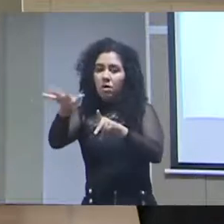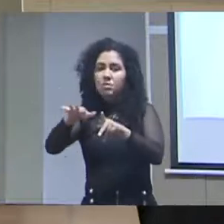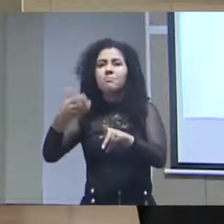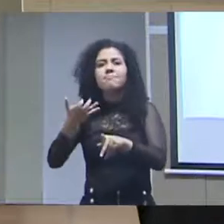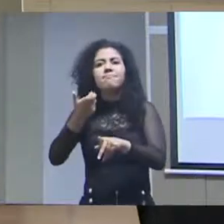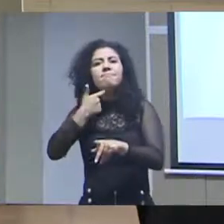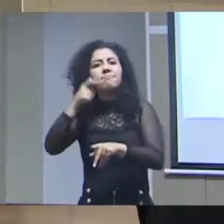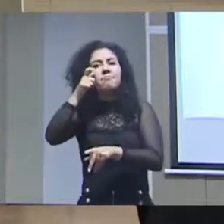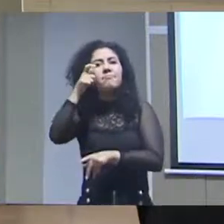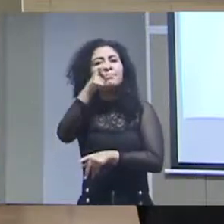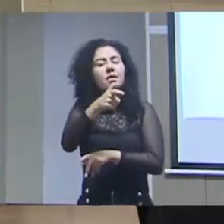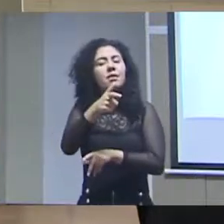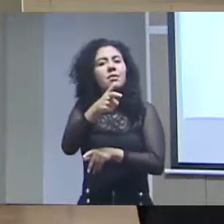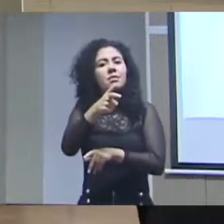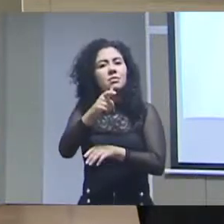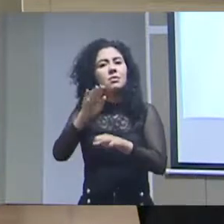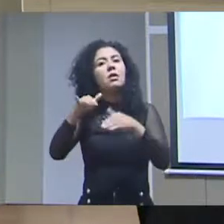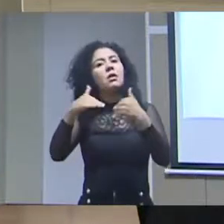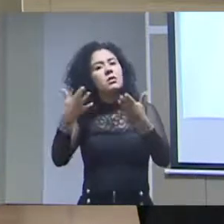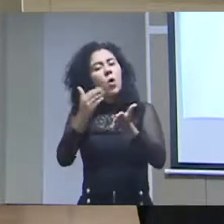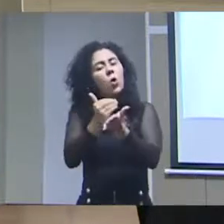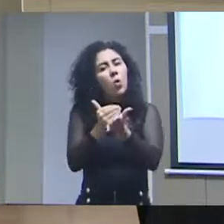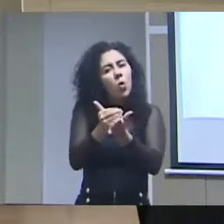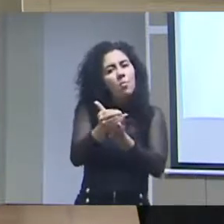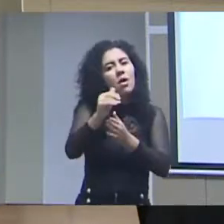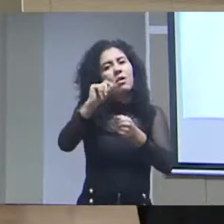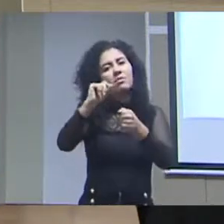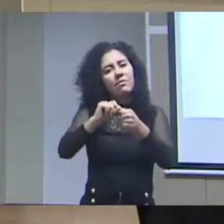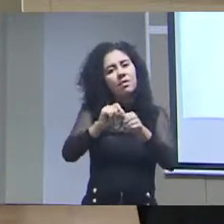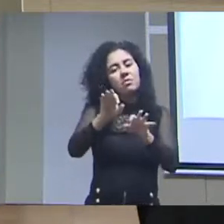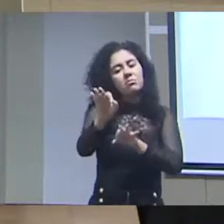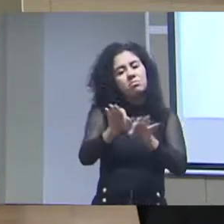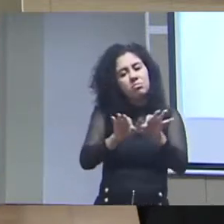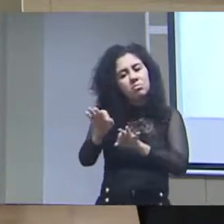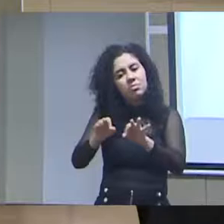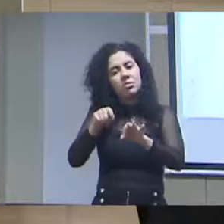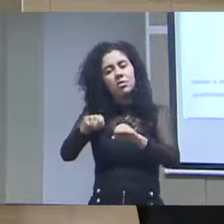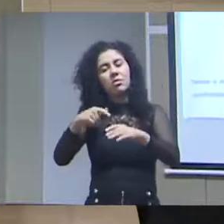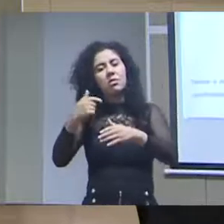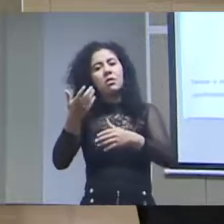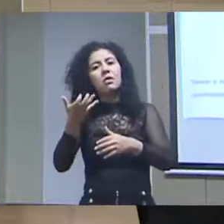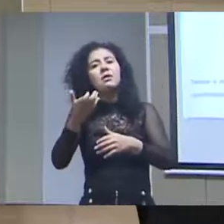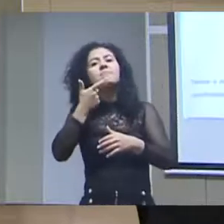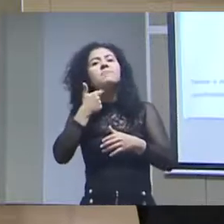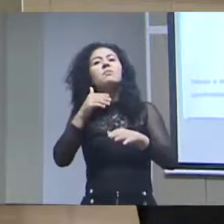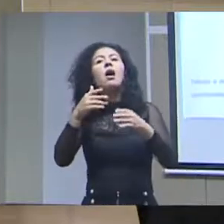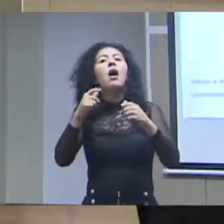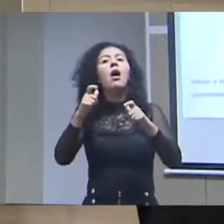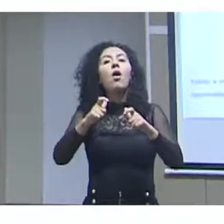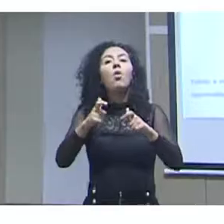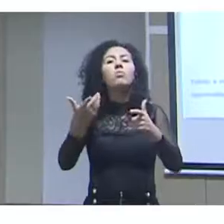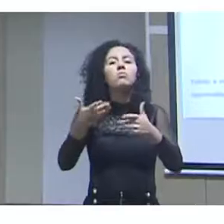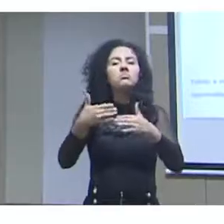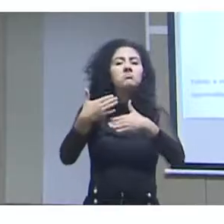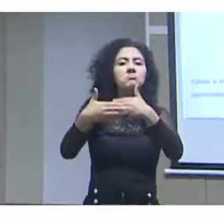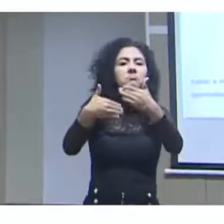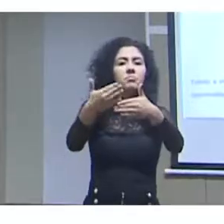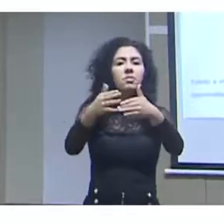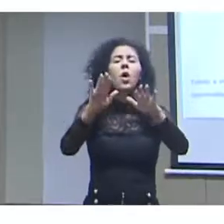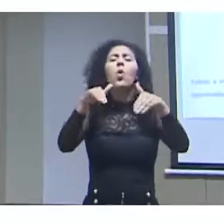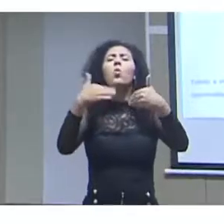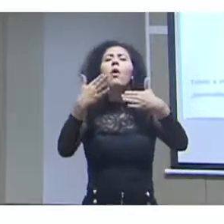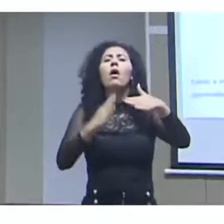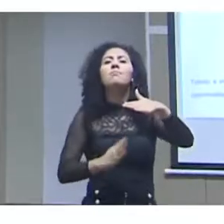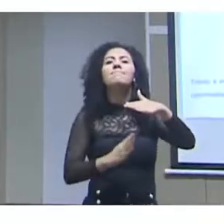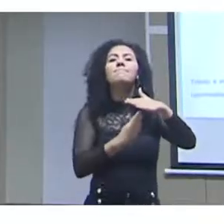E esse pessoal, com os dados abertos, começa a fazer esse tipo de trabalho e pode chegar até onde eles querem. Agora, quais são